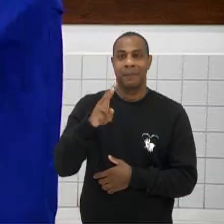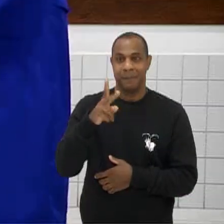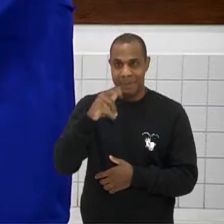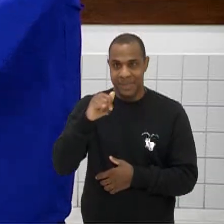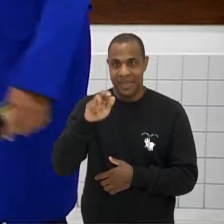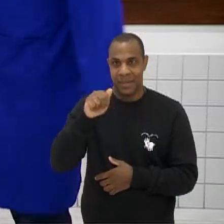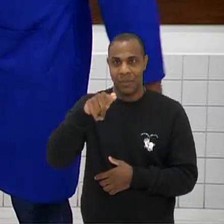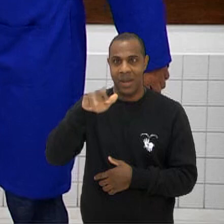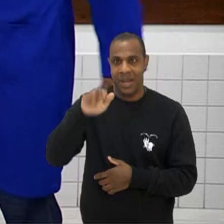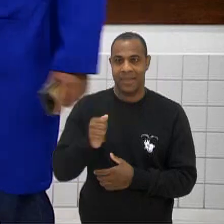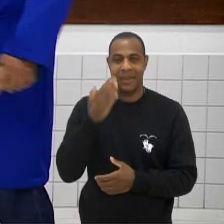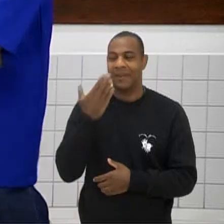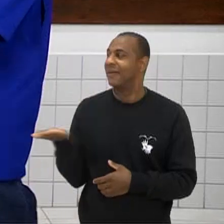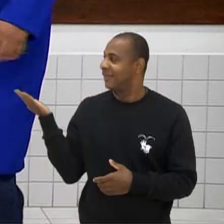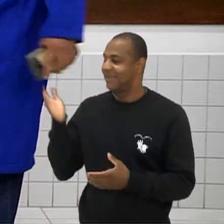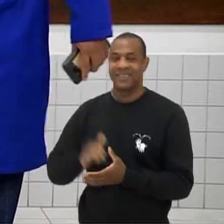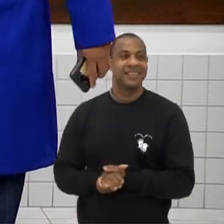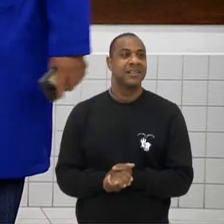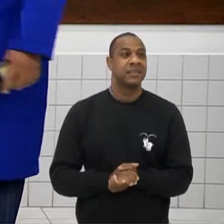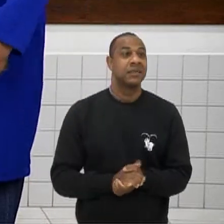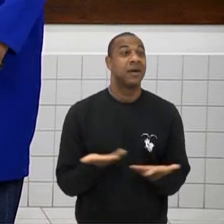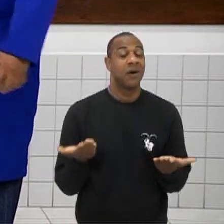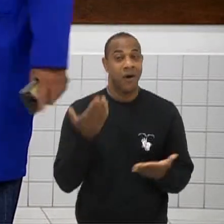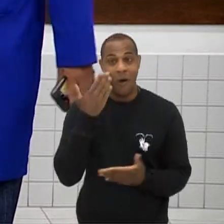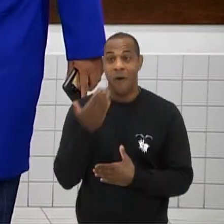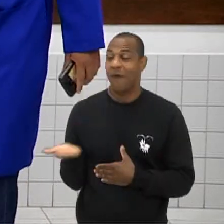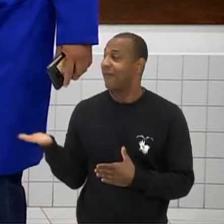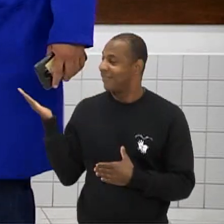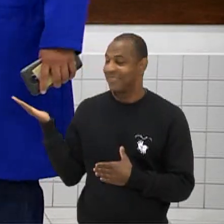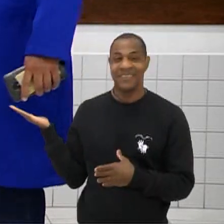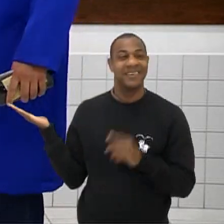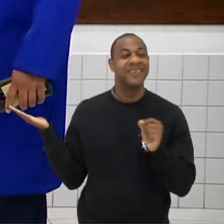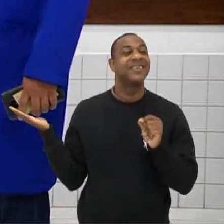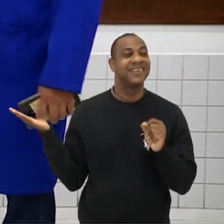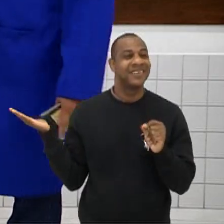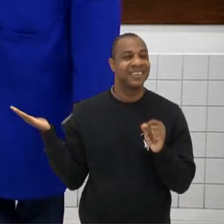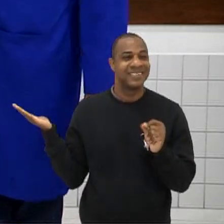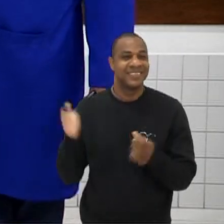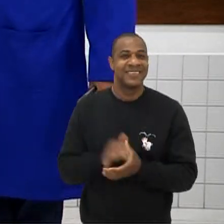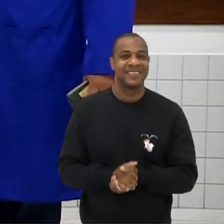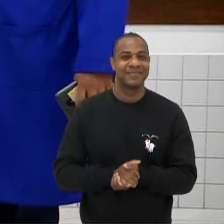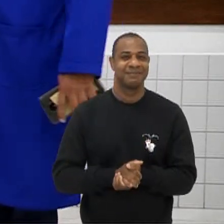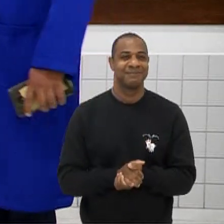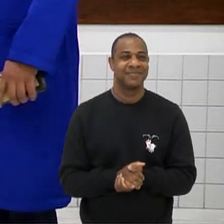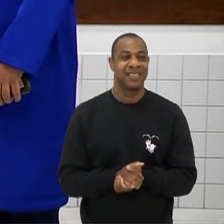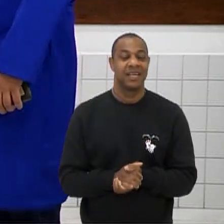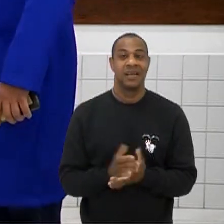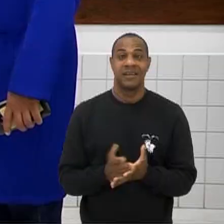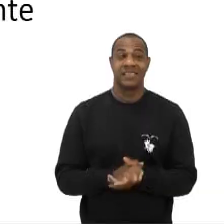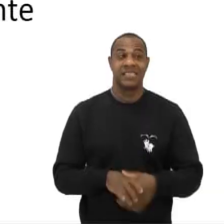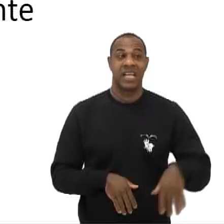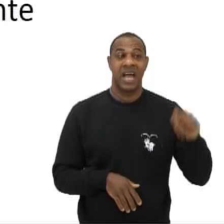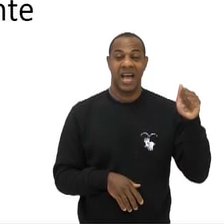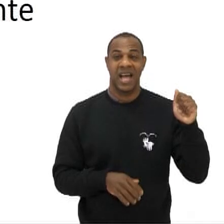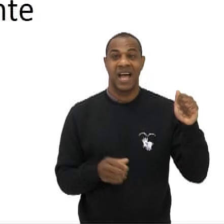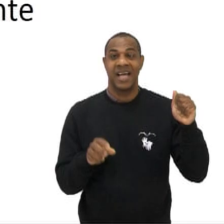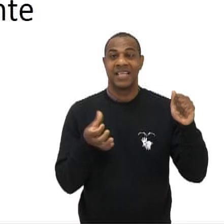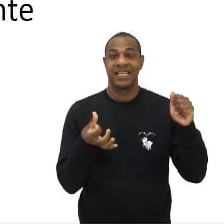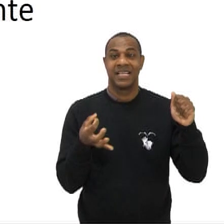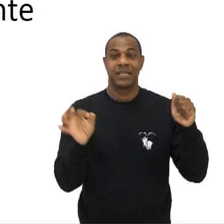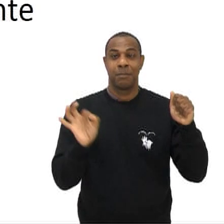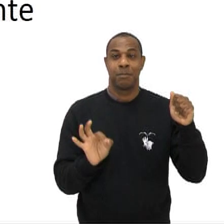querida Querido Olha que doido aqui Pessoal aqui Está meio ruim Nas letras Aqui ó Alternativa A 60